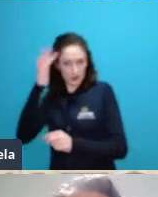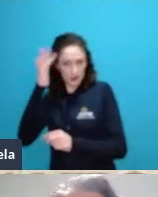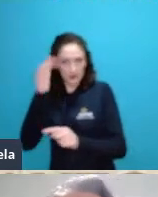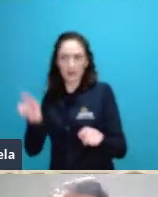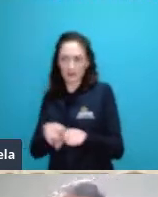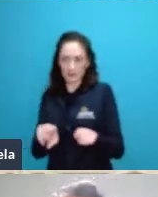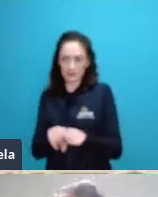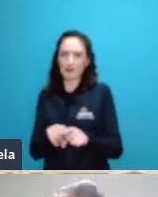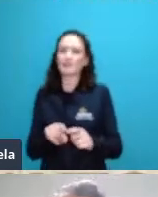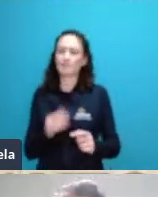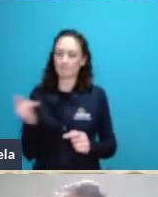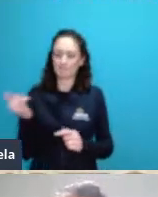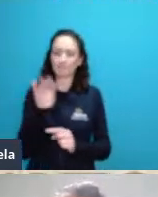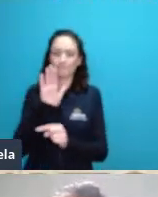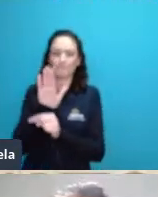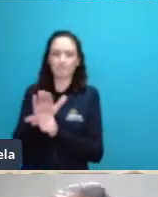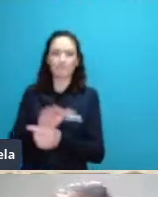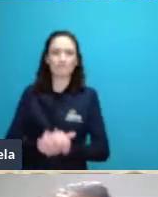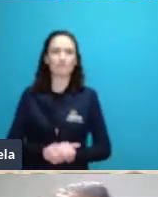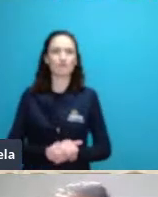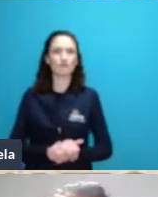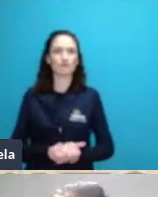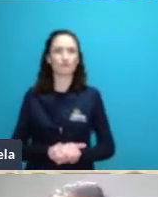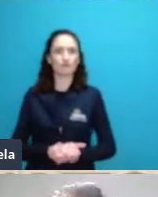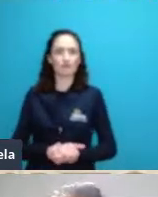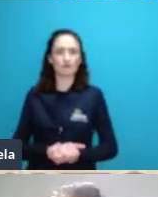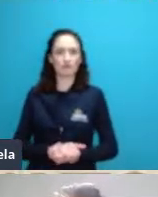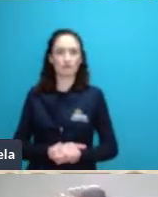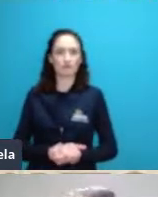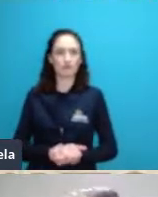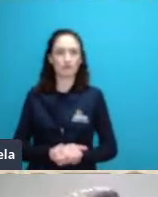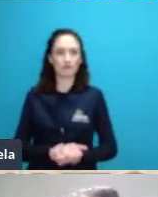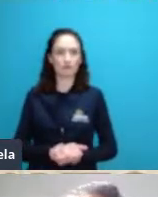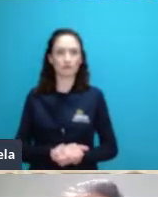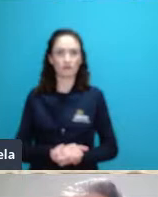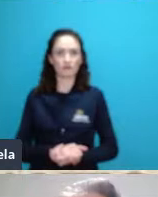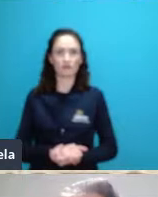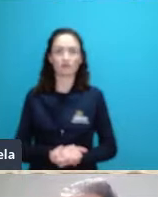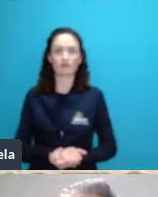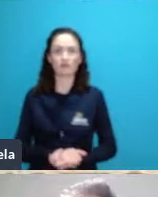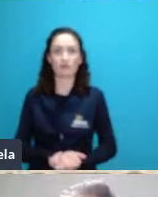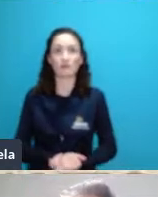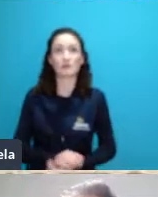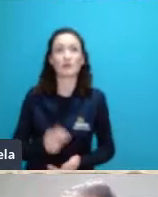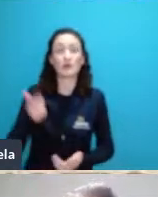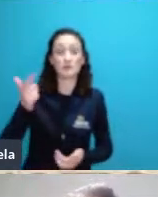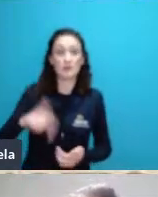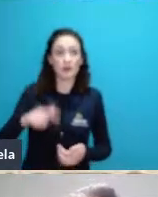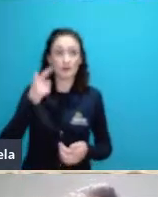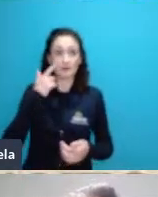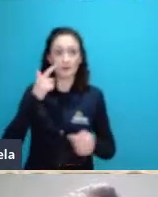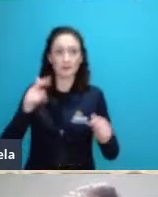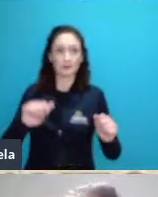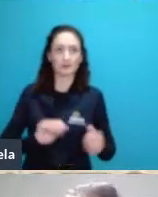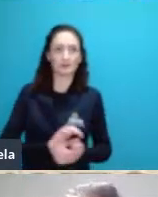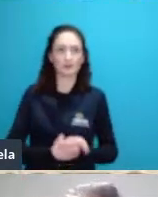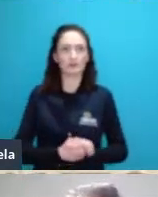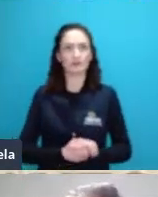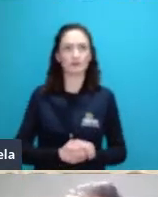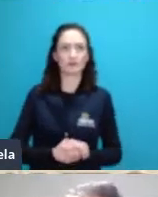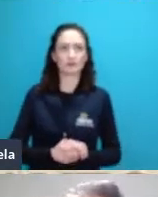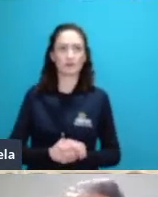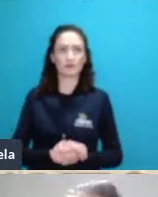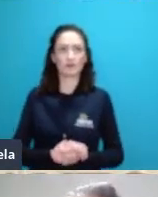e aí no próximo slide então a gente pode falar que nessa visão do Odum o ecossistema ele seria um